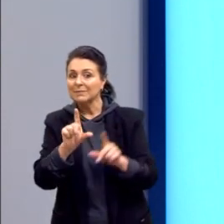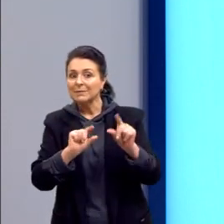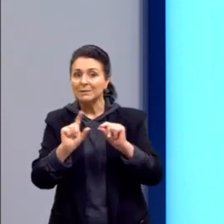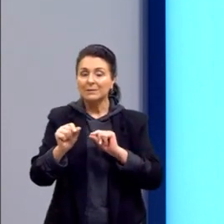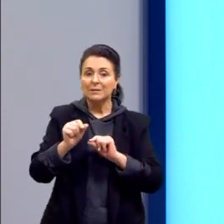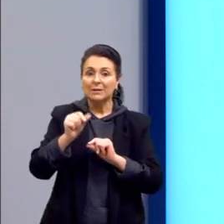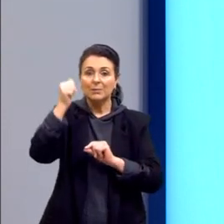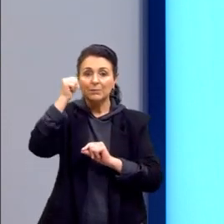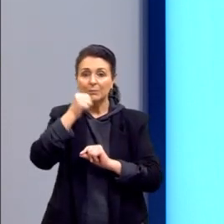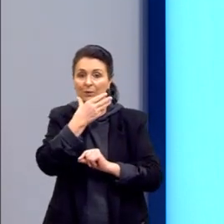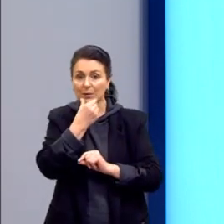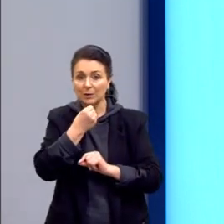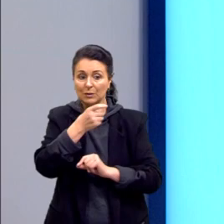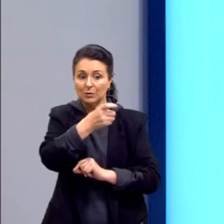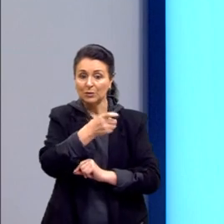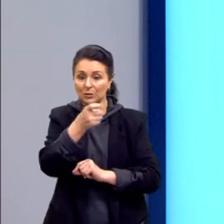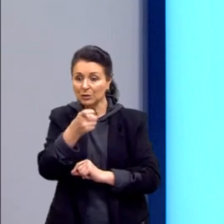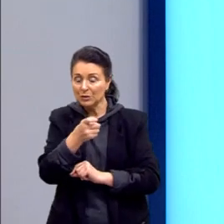ou XY.